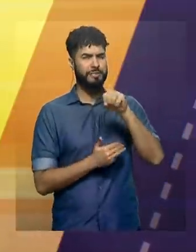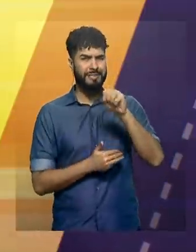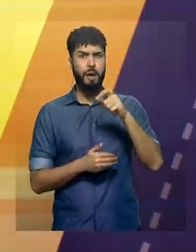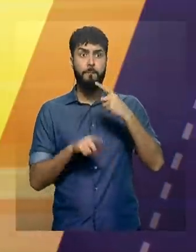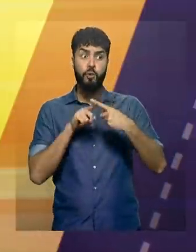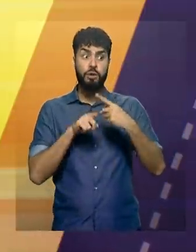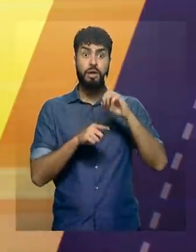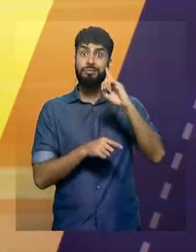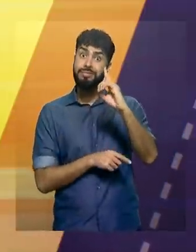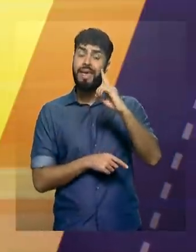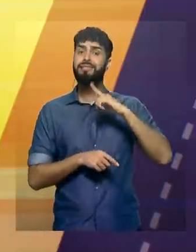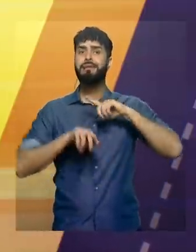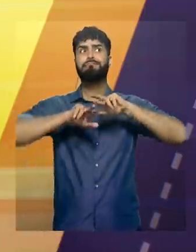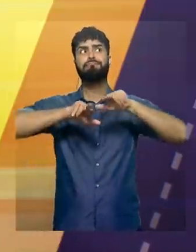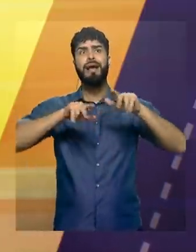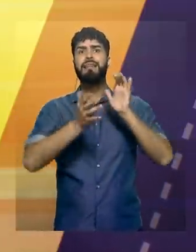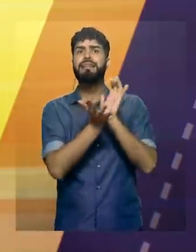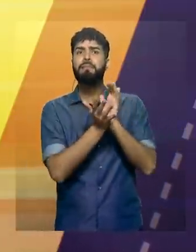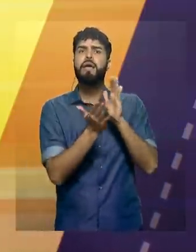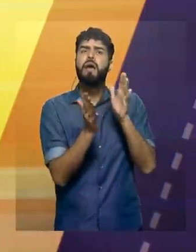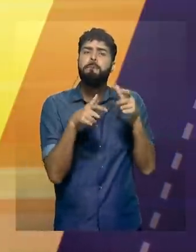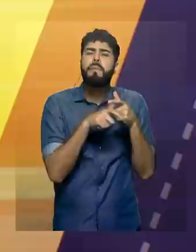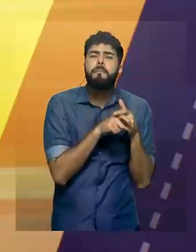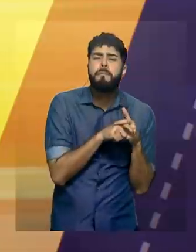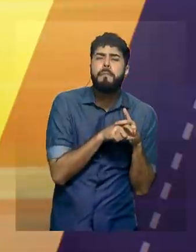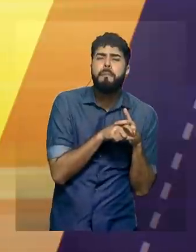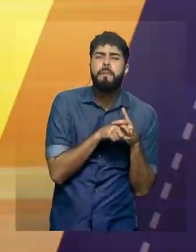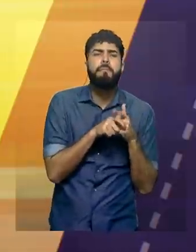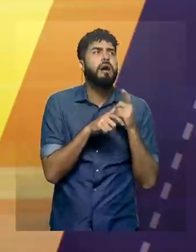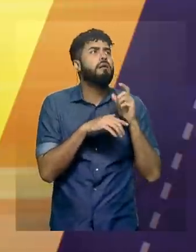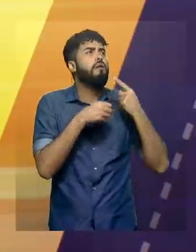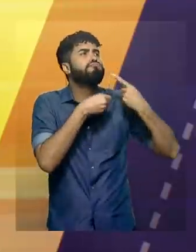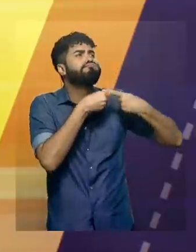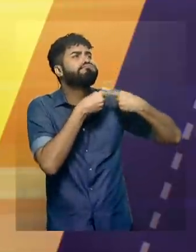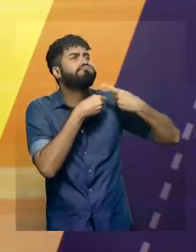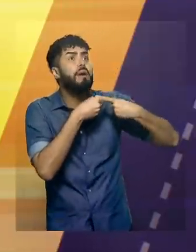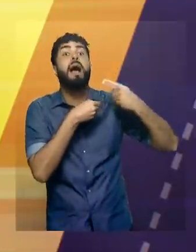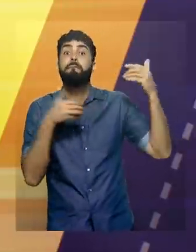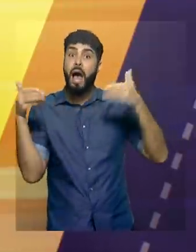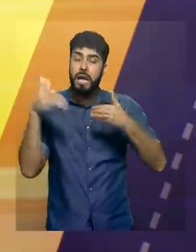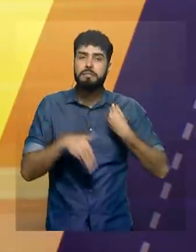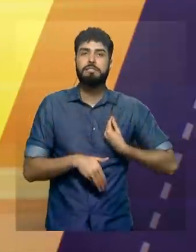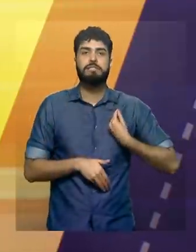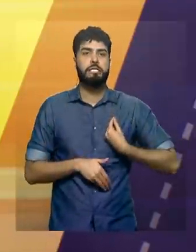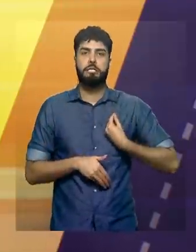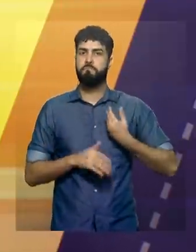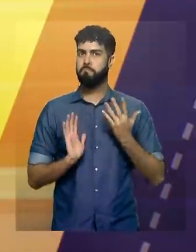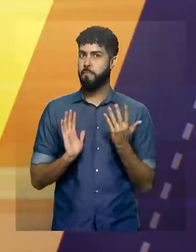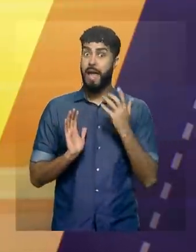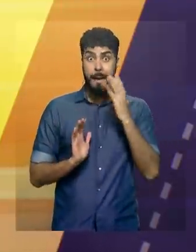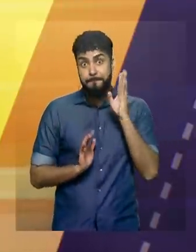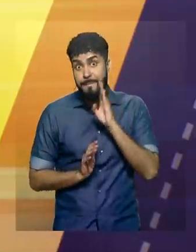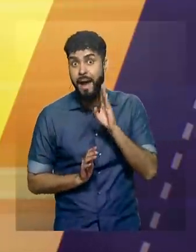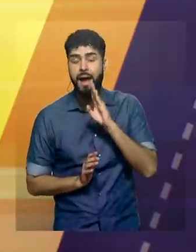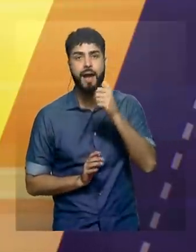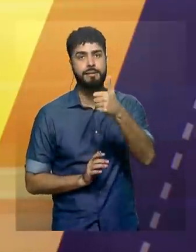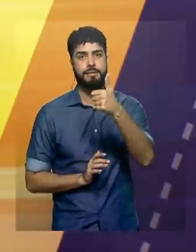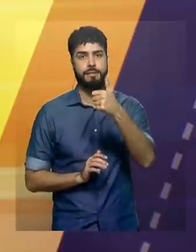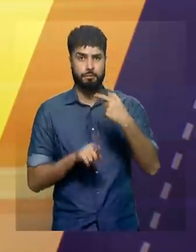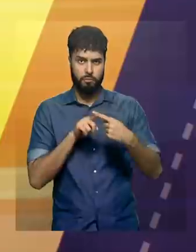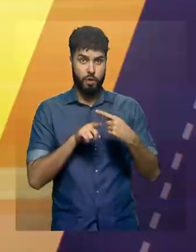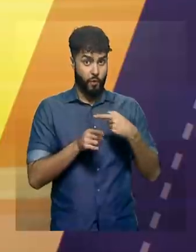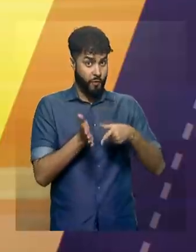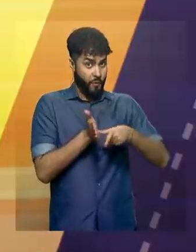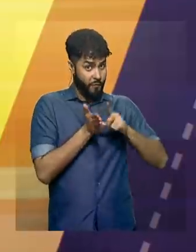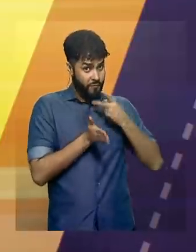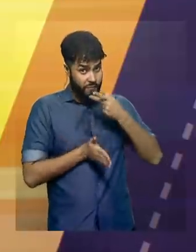democracia porque a gente vê vários clubes de todas as regiões do país. E isso é bacana, porque, conforme eu